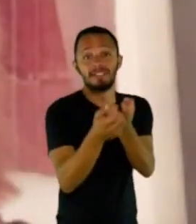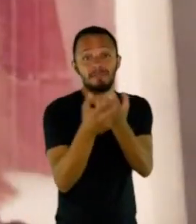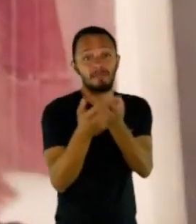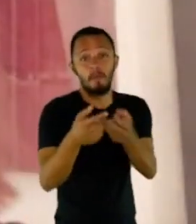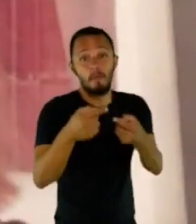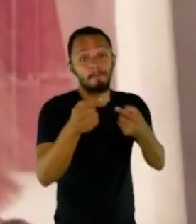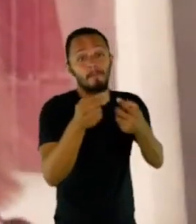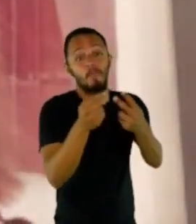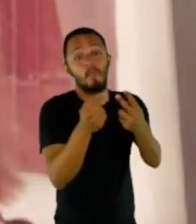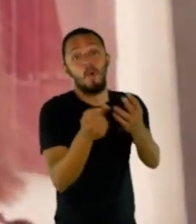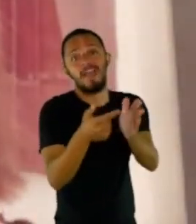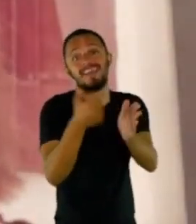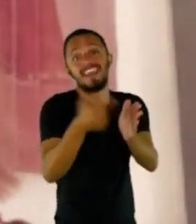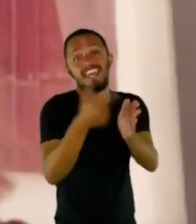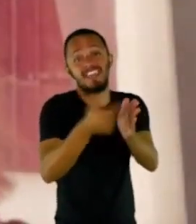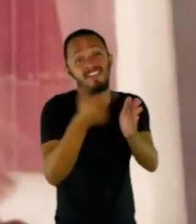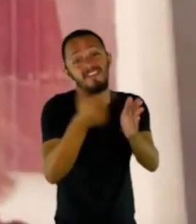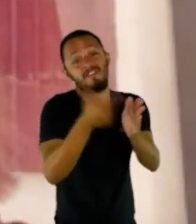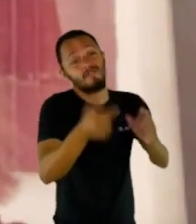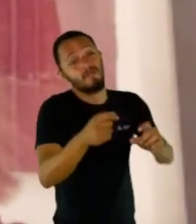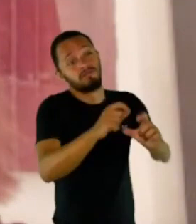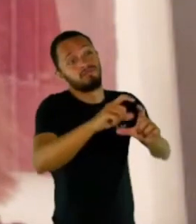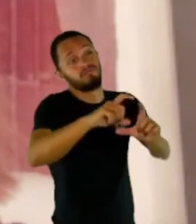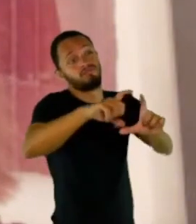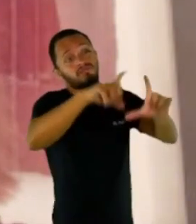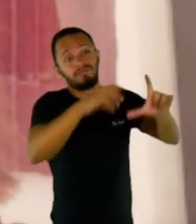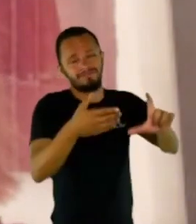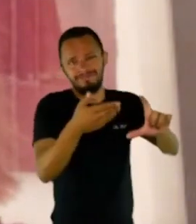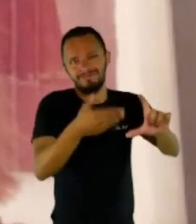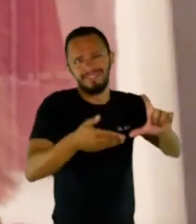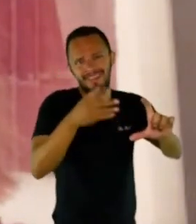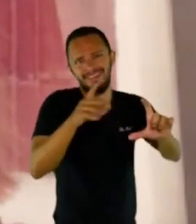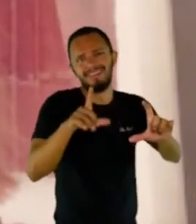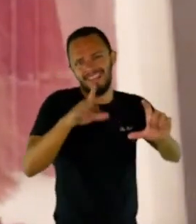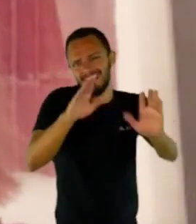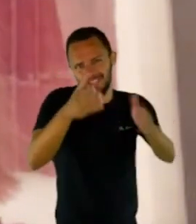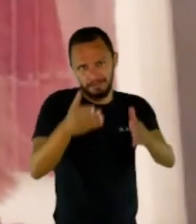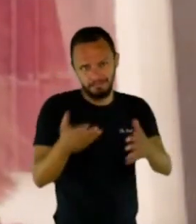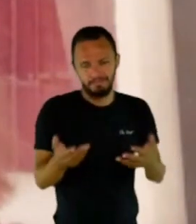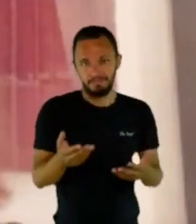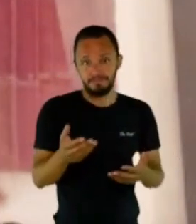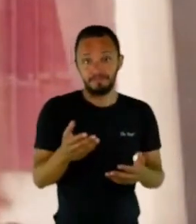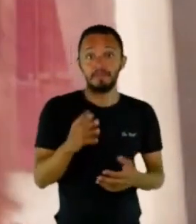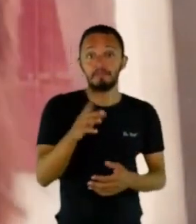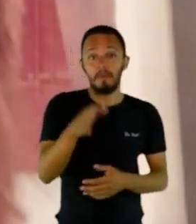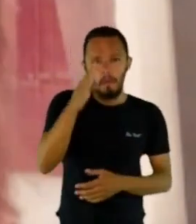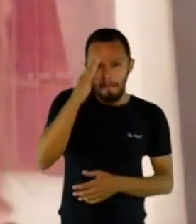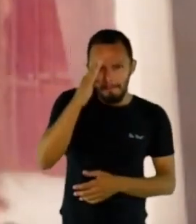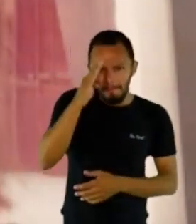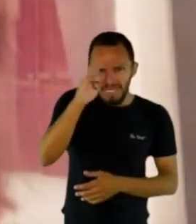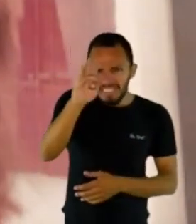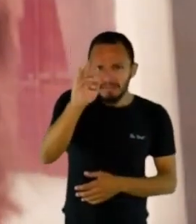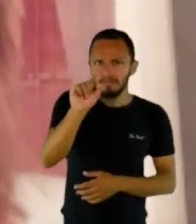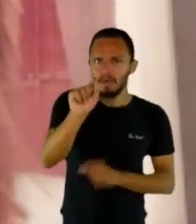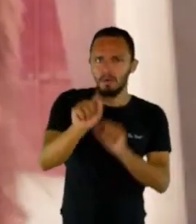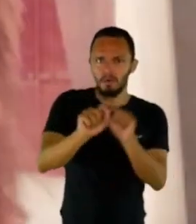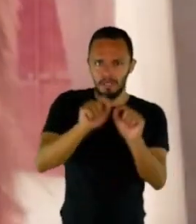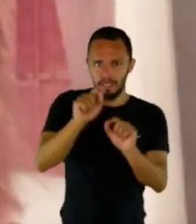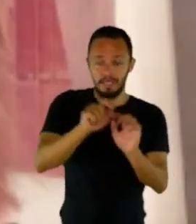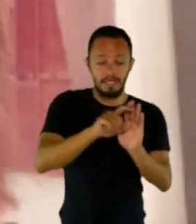ser muito difícil. Mas o principal, para mim, que eu vejo, assim, que as pessoas têm que ter muita atenção é a revisão de um texto.